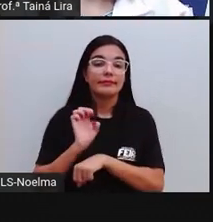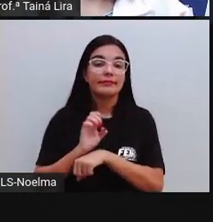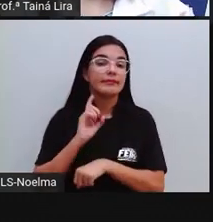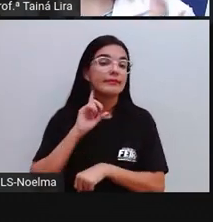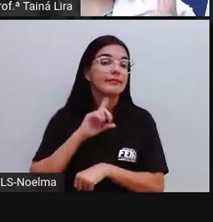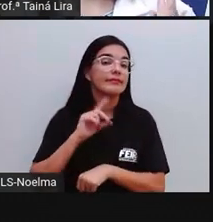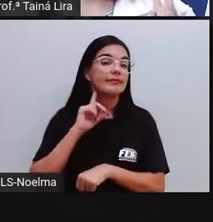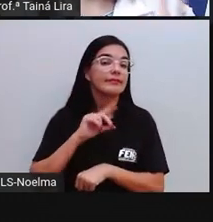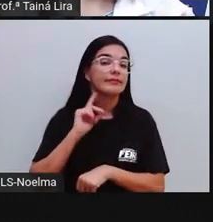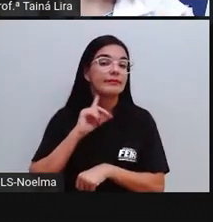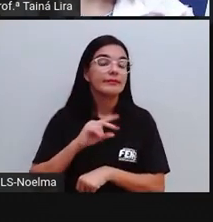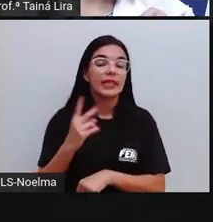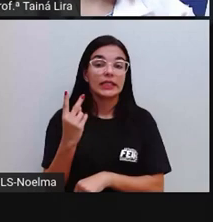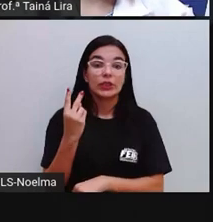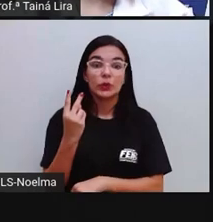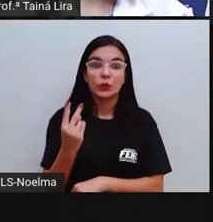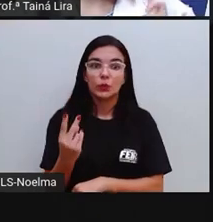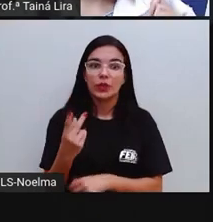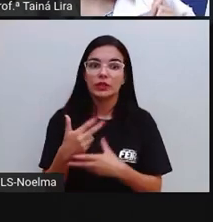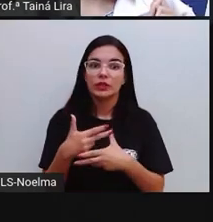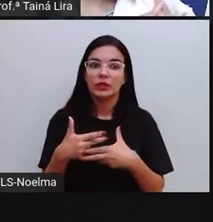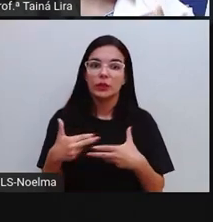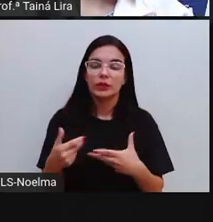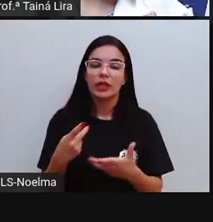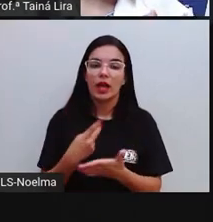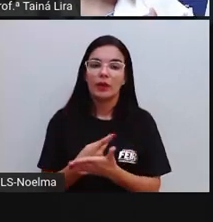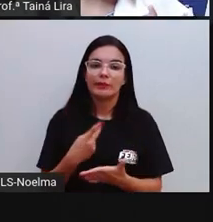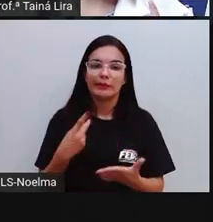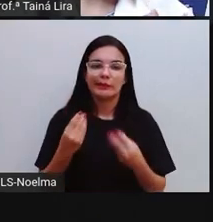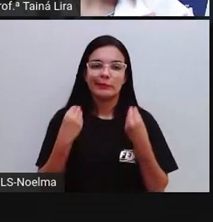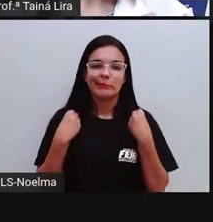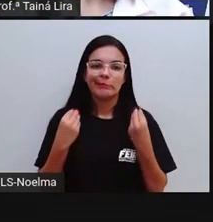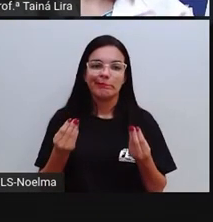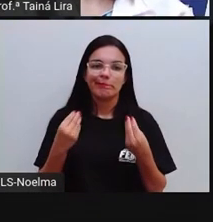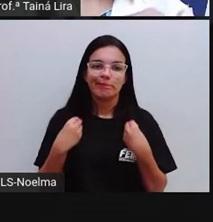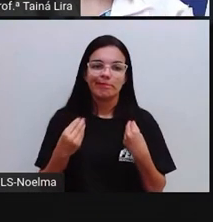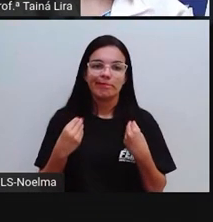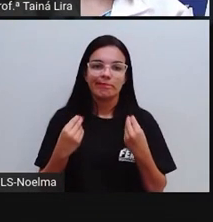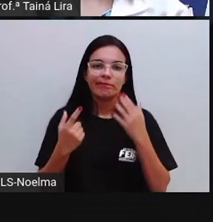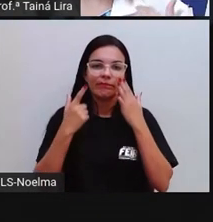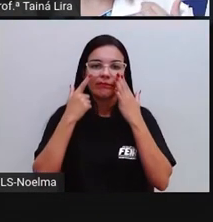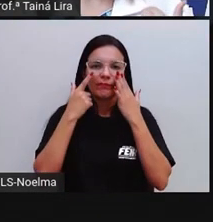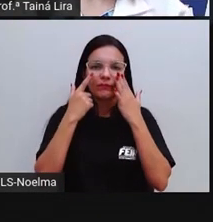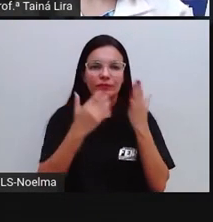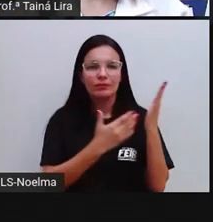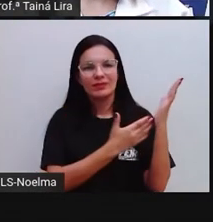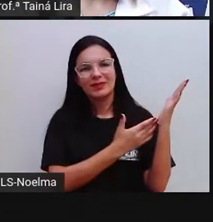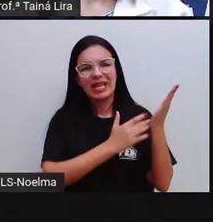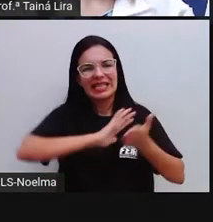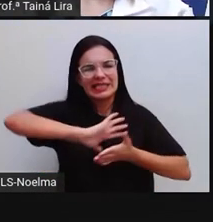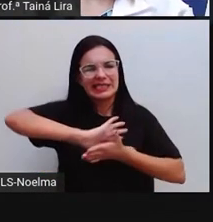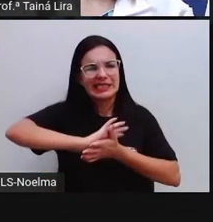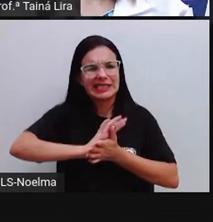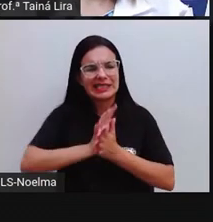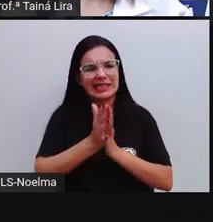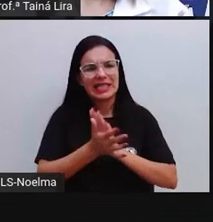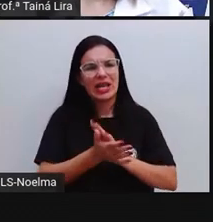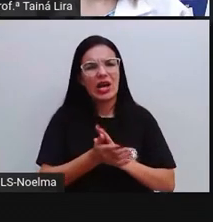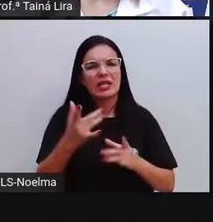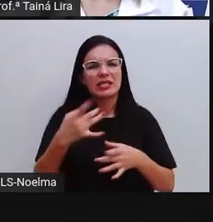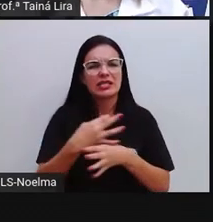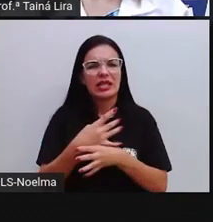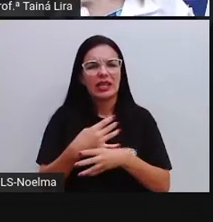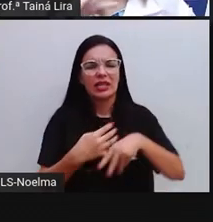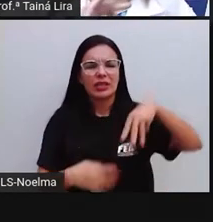Minas Gerais. Aliás, foram dois acidentes. A Pró vai mostrar, ó, tragédias de Mariana e Brumadinho.